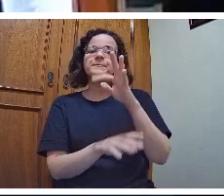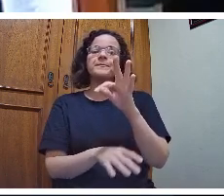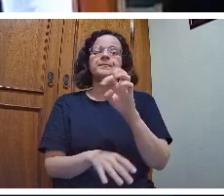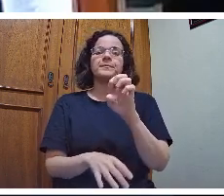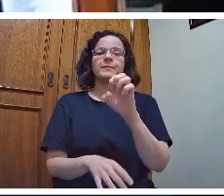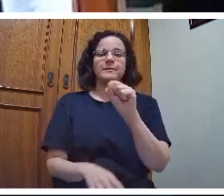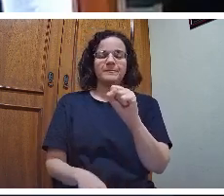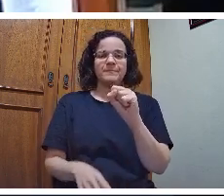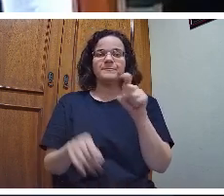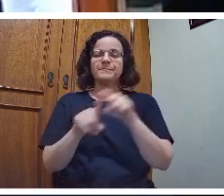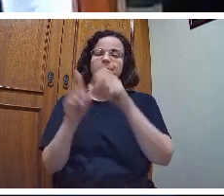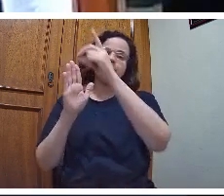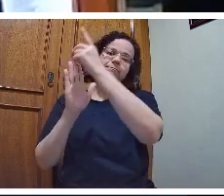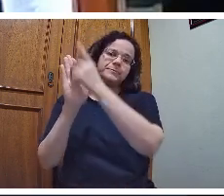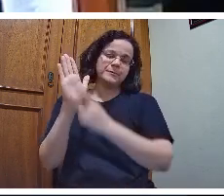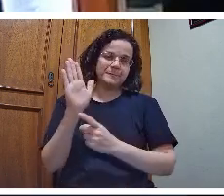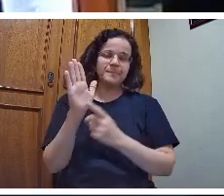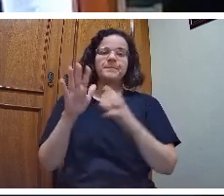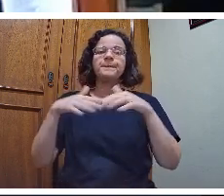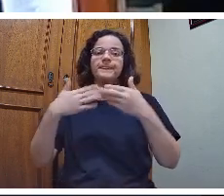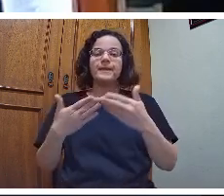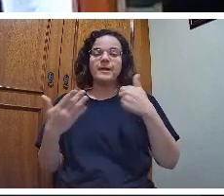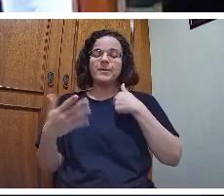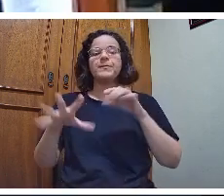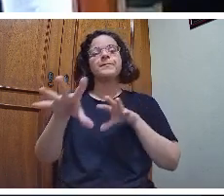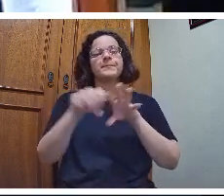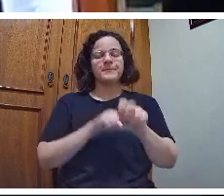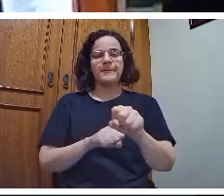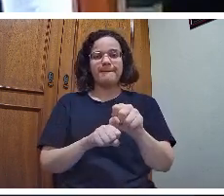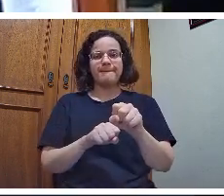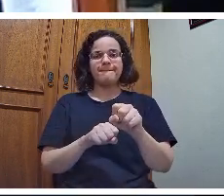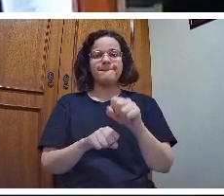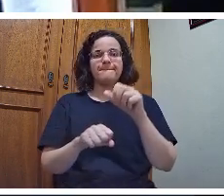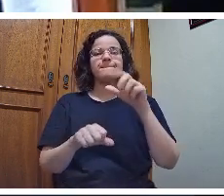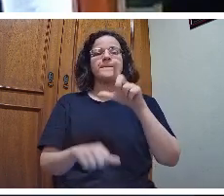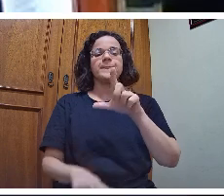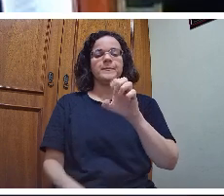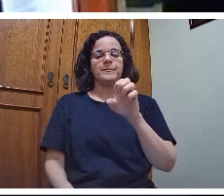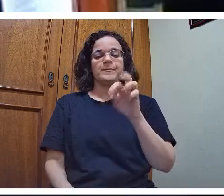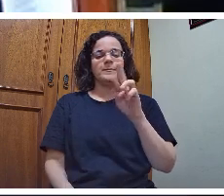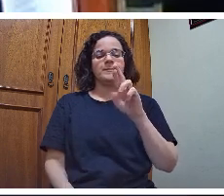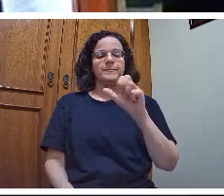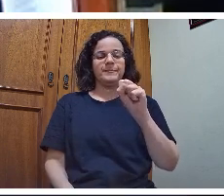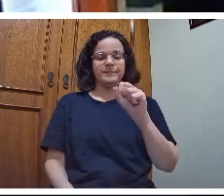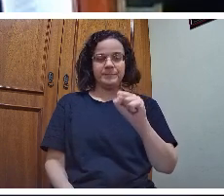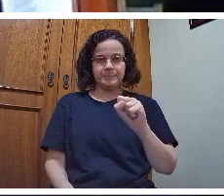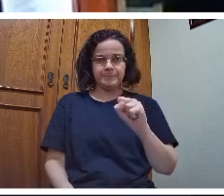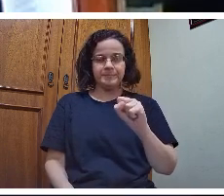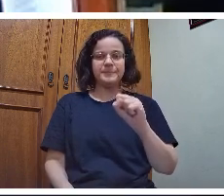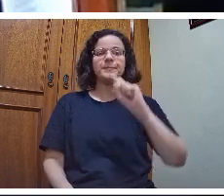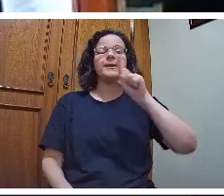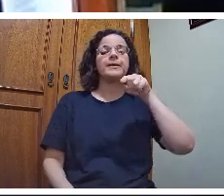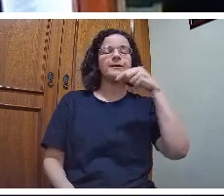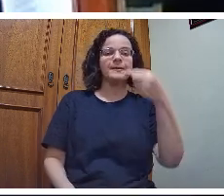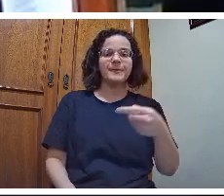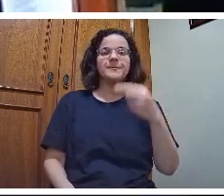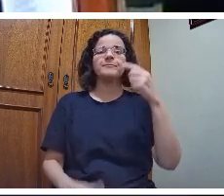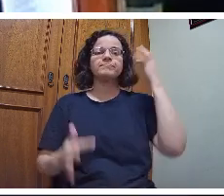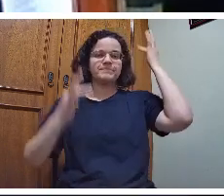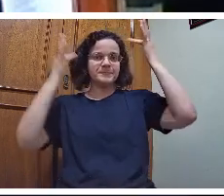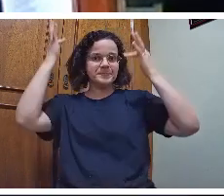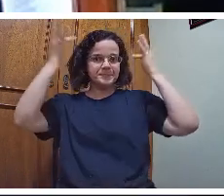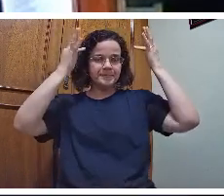teses e dissertações. A minha formação é letras, depois tenho